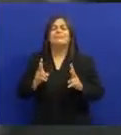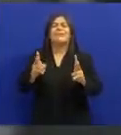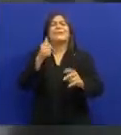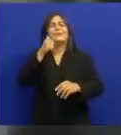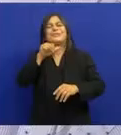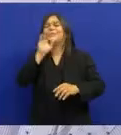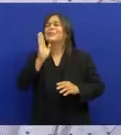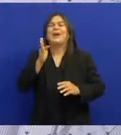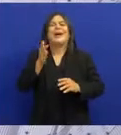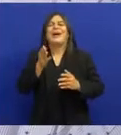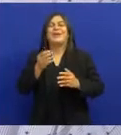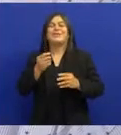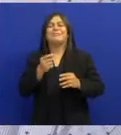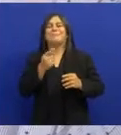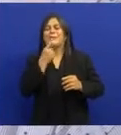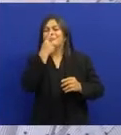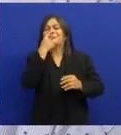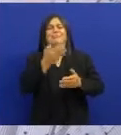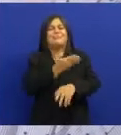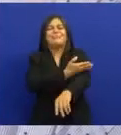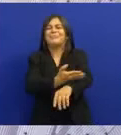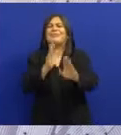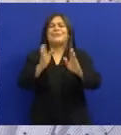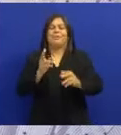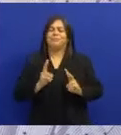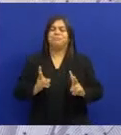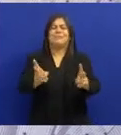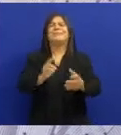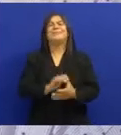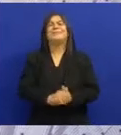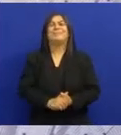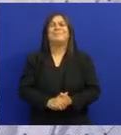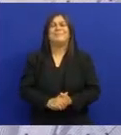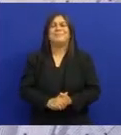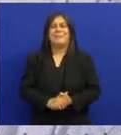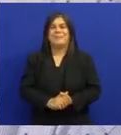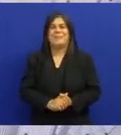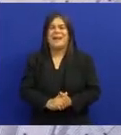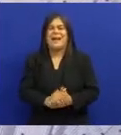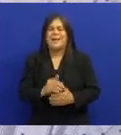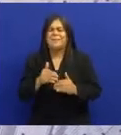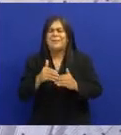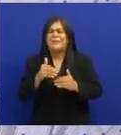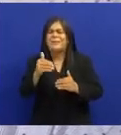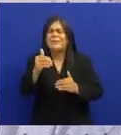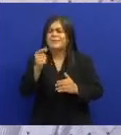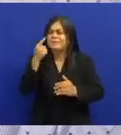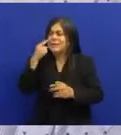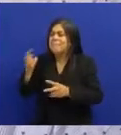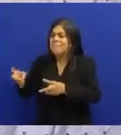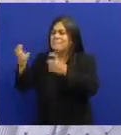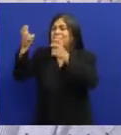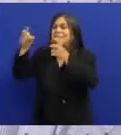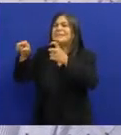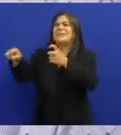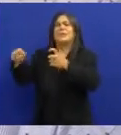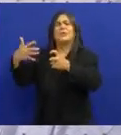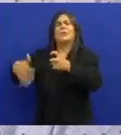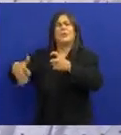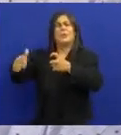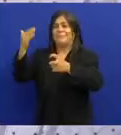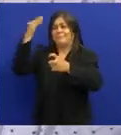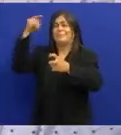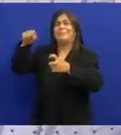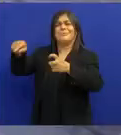mãe Mas não consegui tirar Inclusive durante a pesquisa Quando descobrimos A imagem do Jaque Do ator original norte